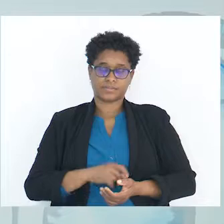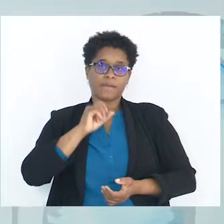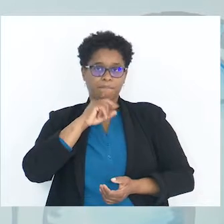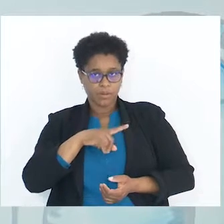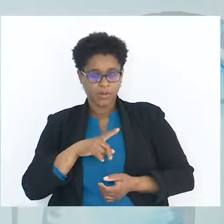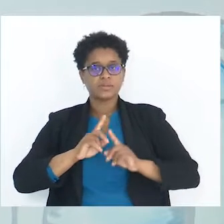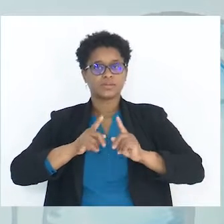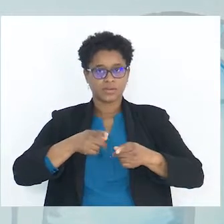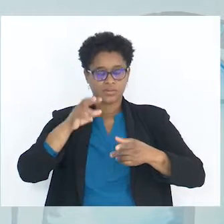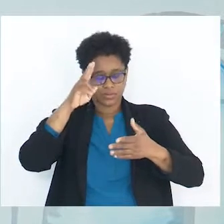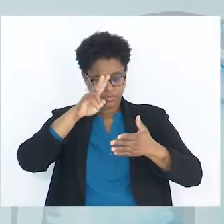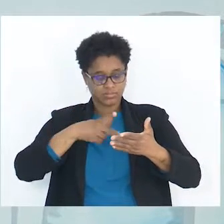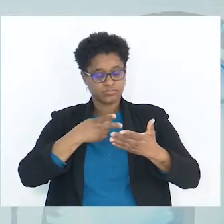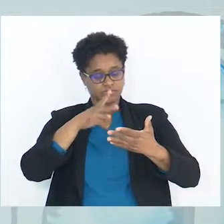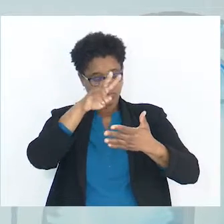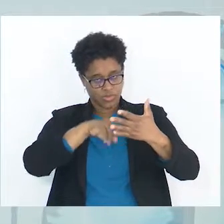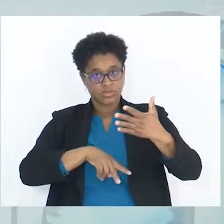Pode voltar ao início.